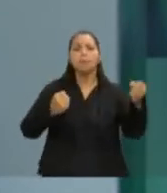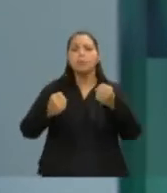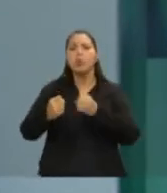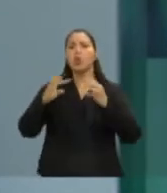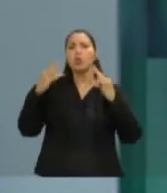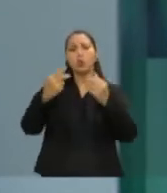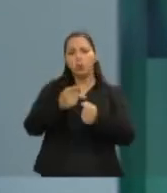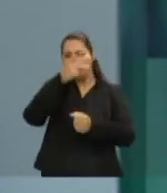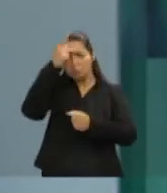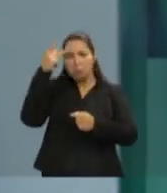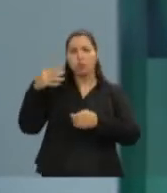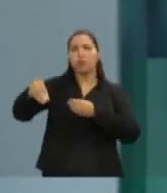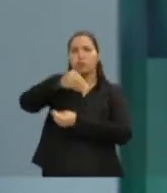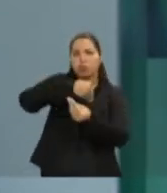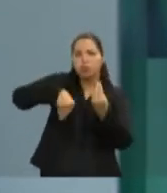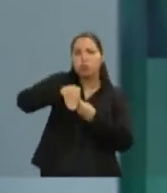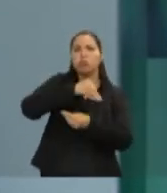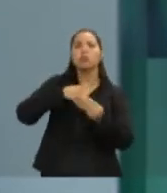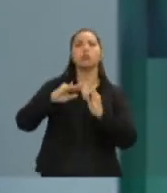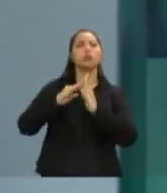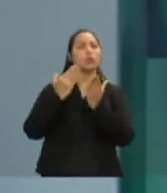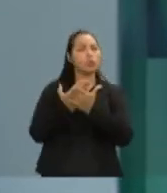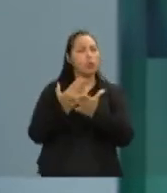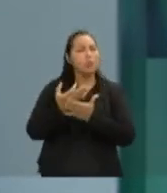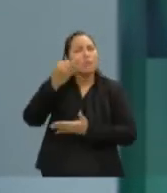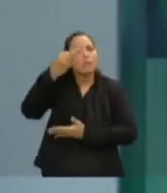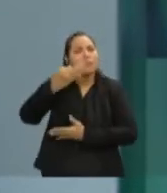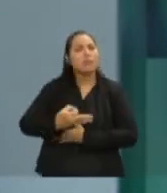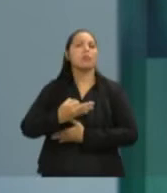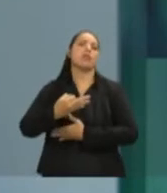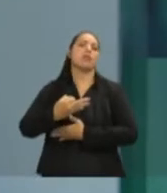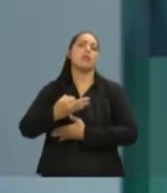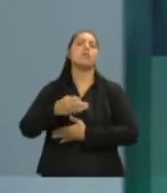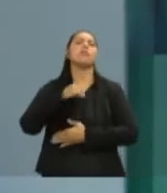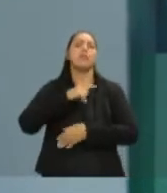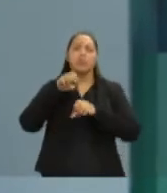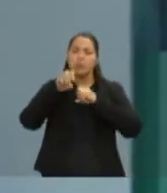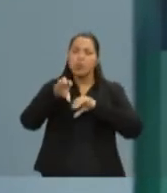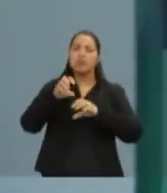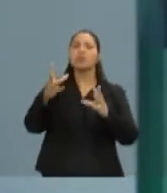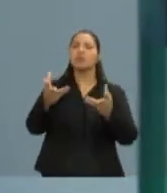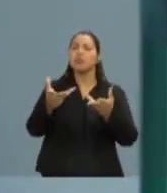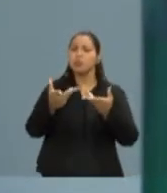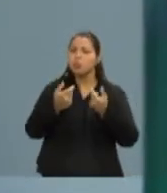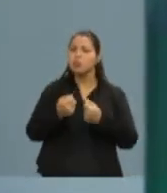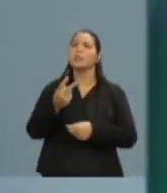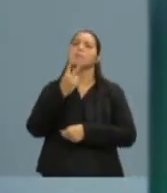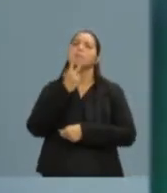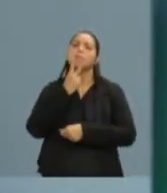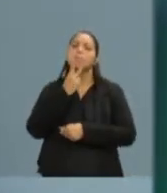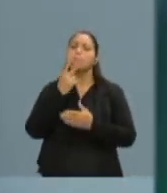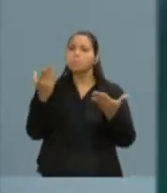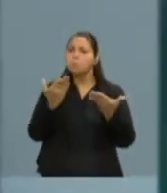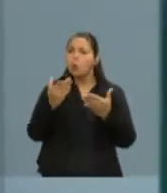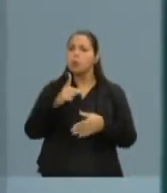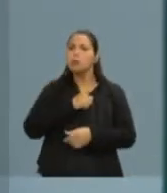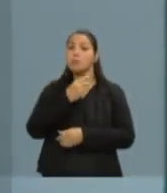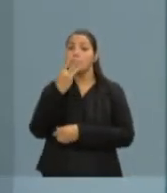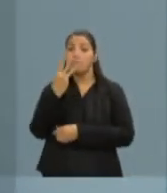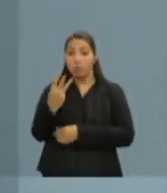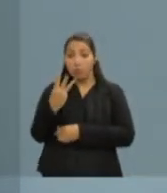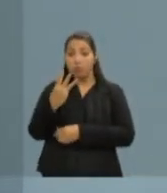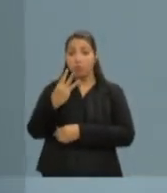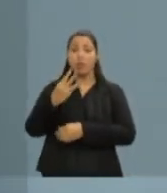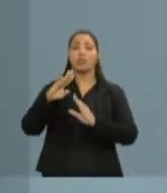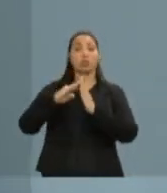escola, trabalham e certamente teremos uma educação de muito mais qualidade. Vitória hoje tem apenas 3 unidades em